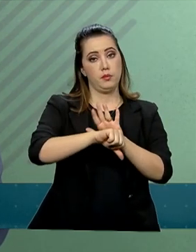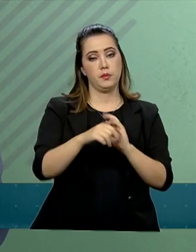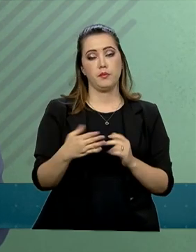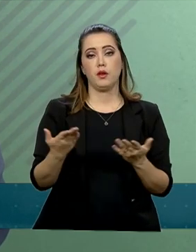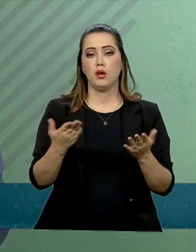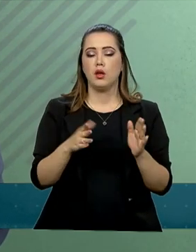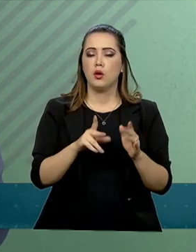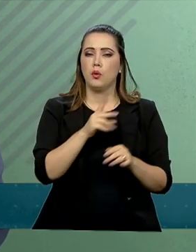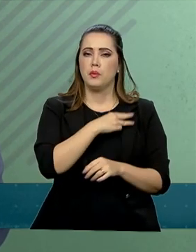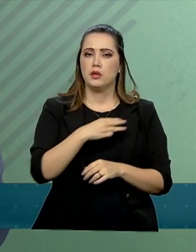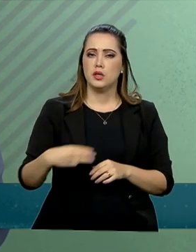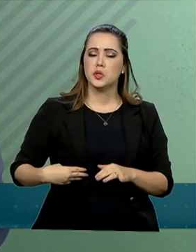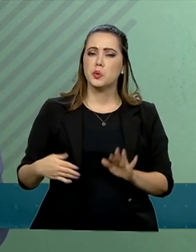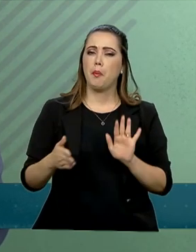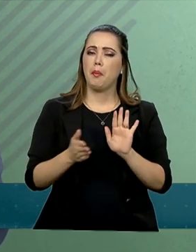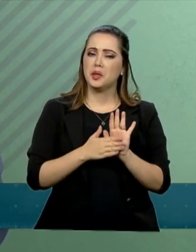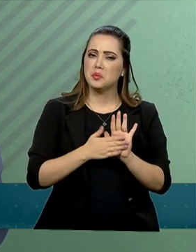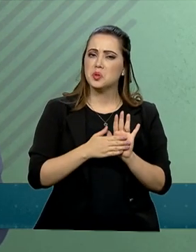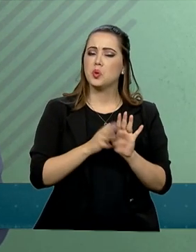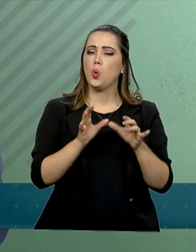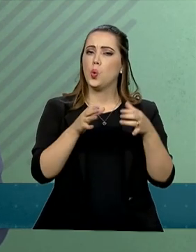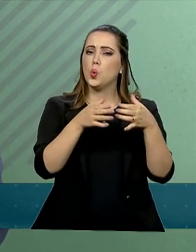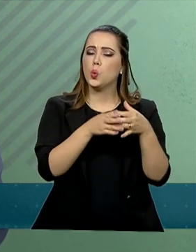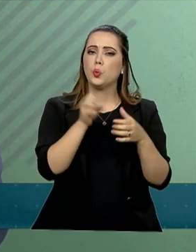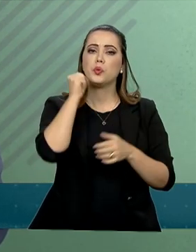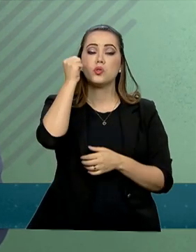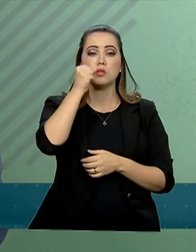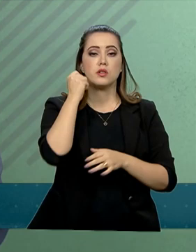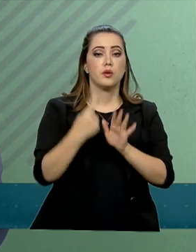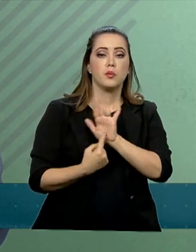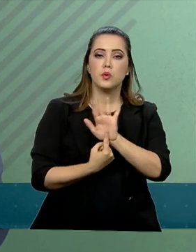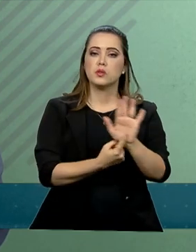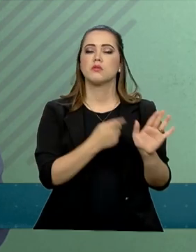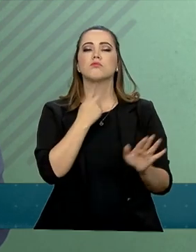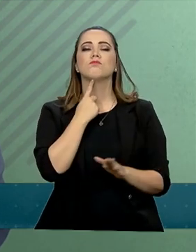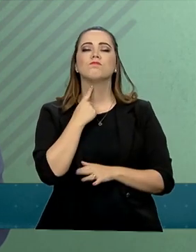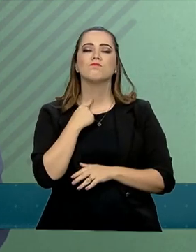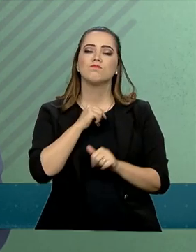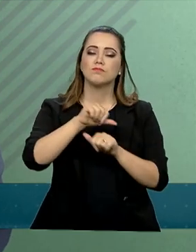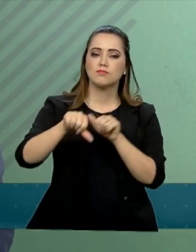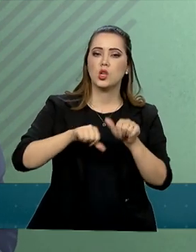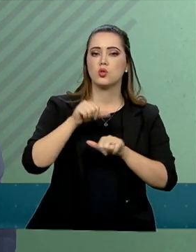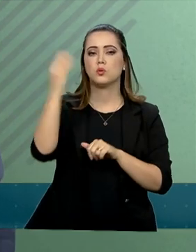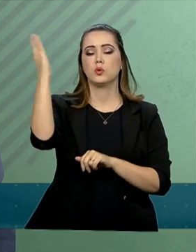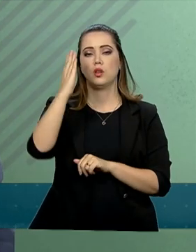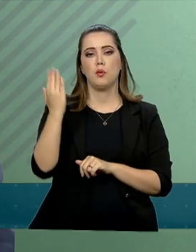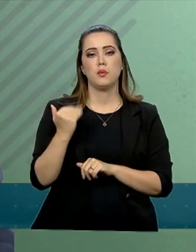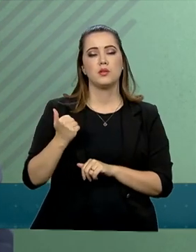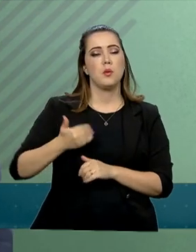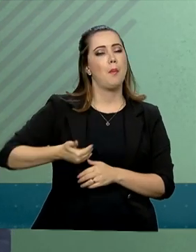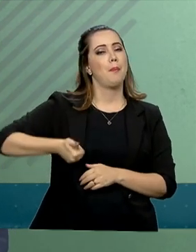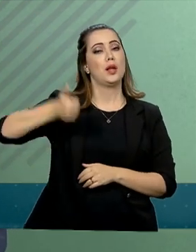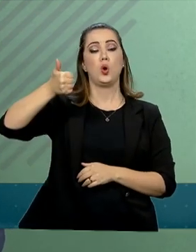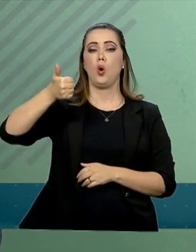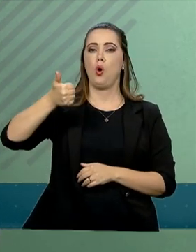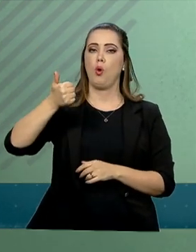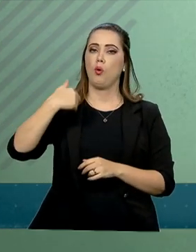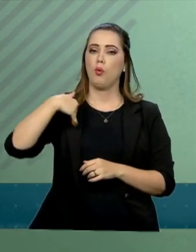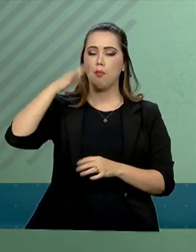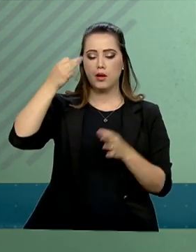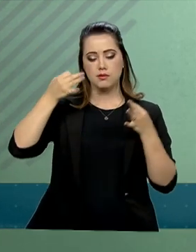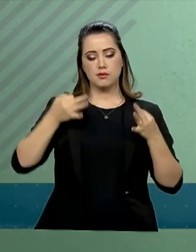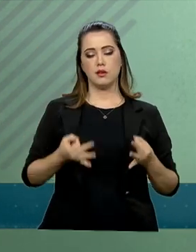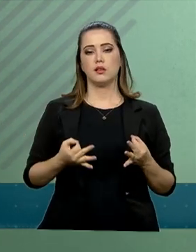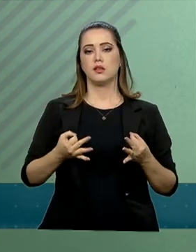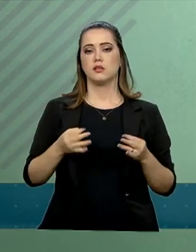senadores que demonstraram o desejo de mudar o país para melhor, com mais integridade na política.